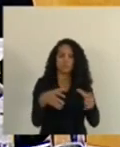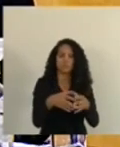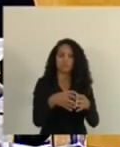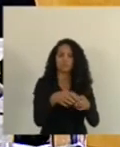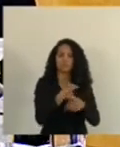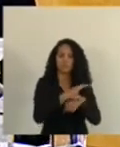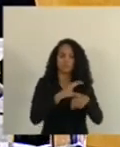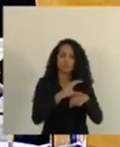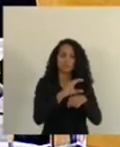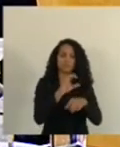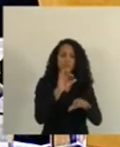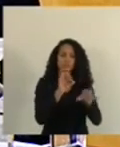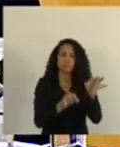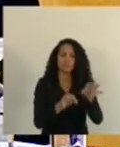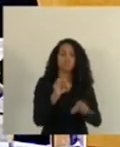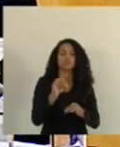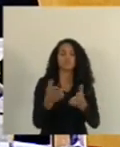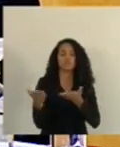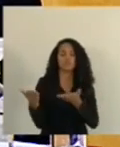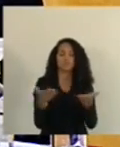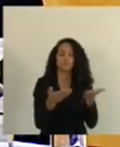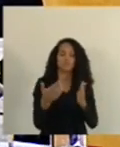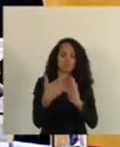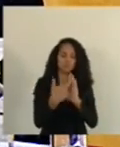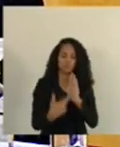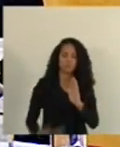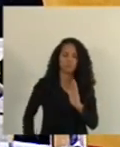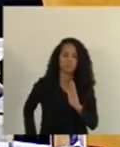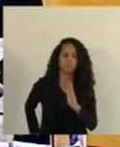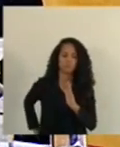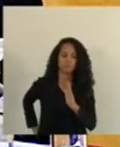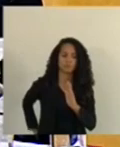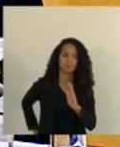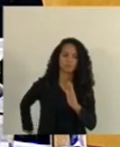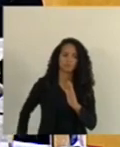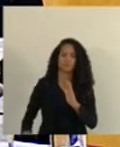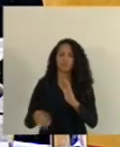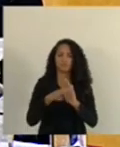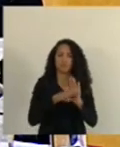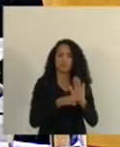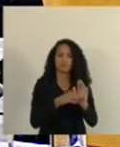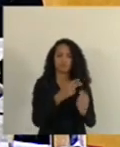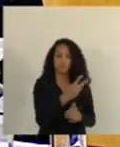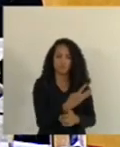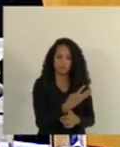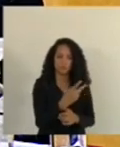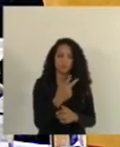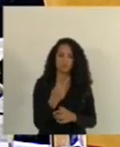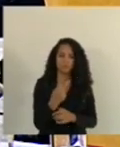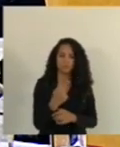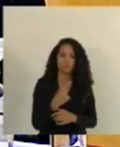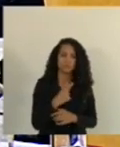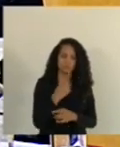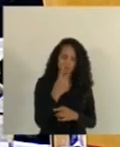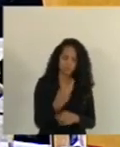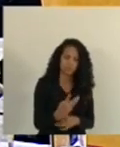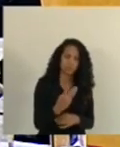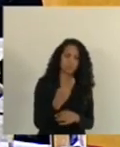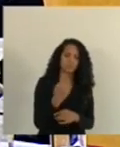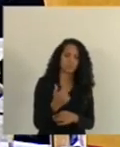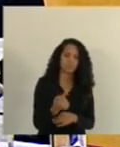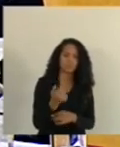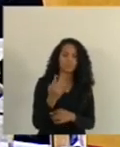determino a sua tramitação regimental. Trigésimo segundo item da pauta, o Parecer 372, 2021,